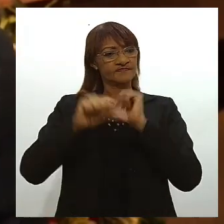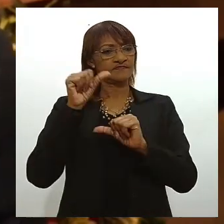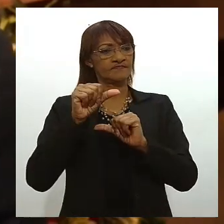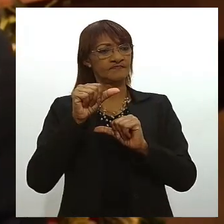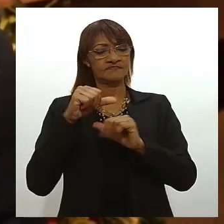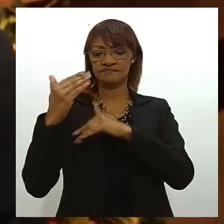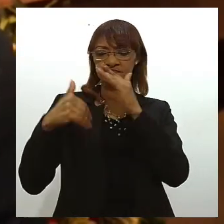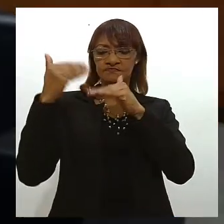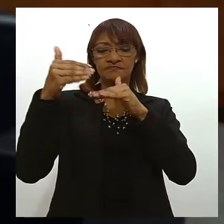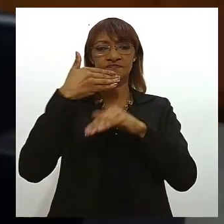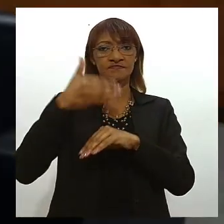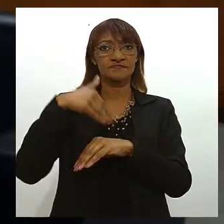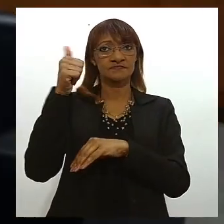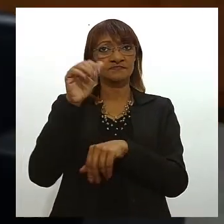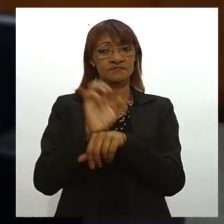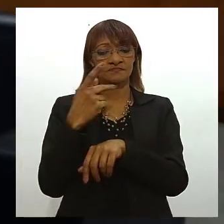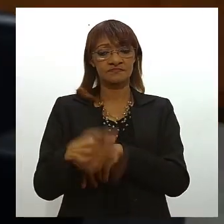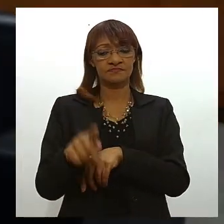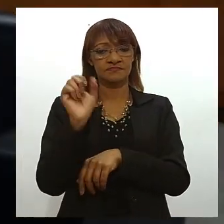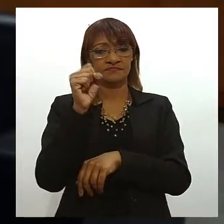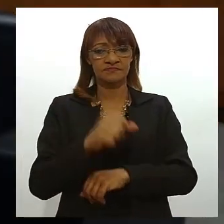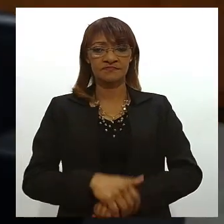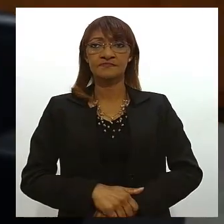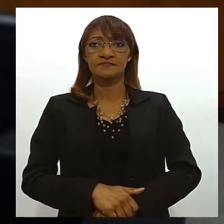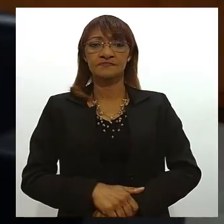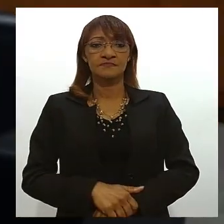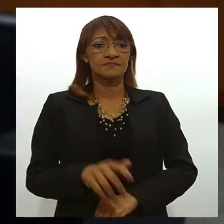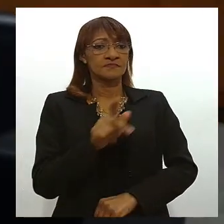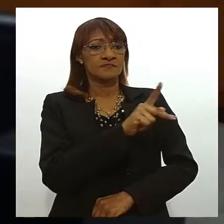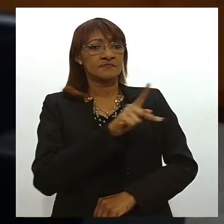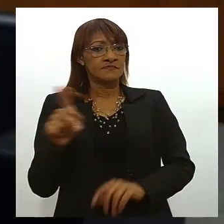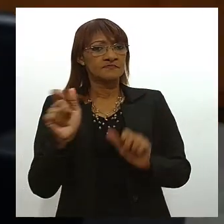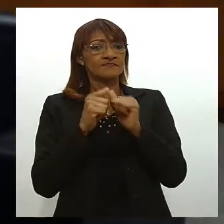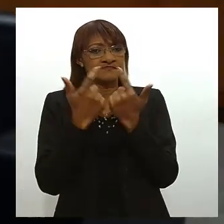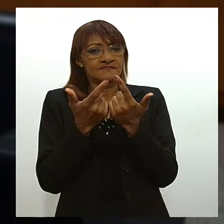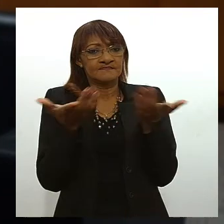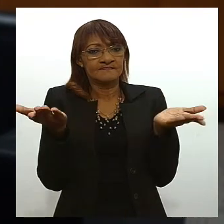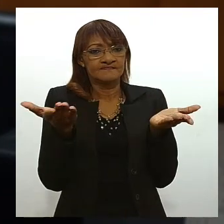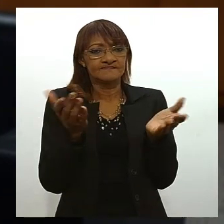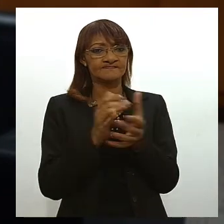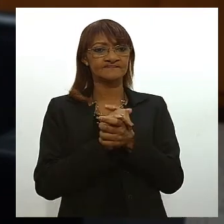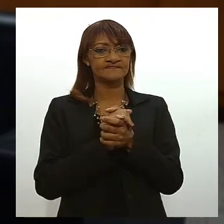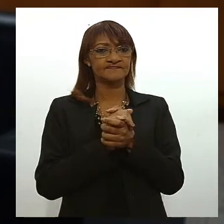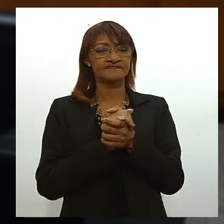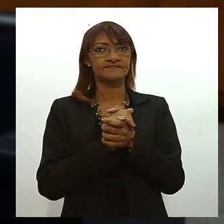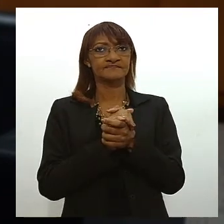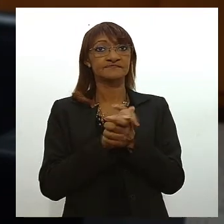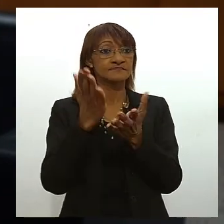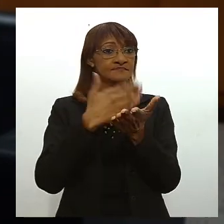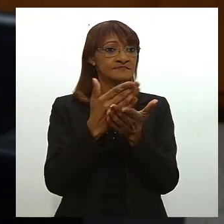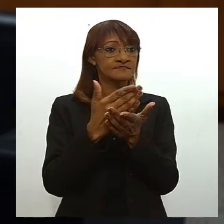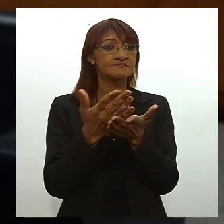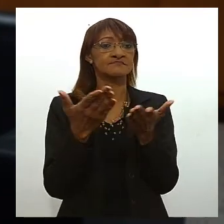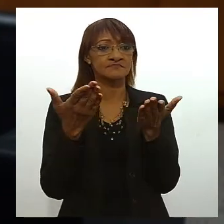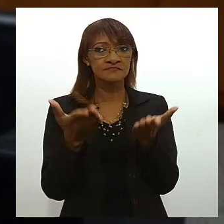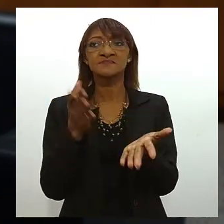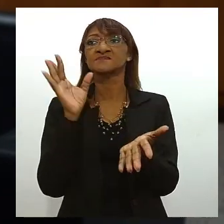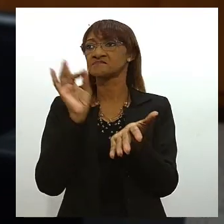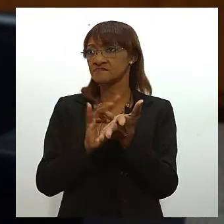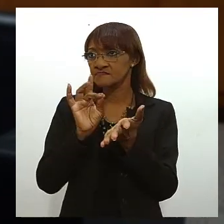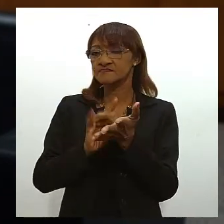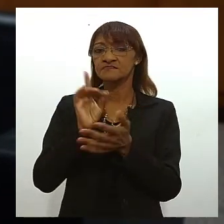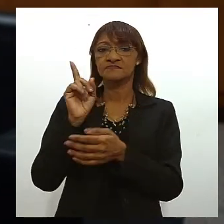desenvolvimento do estado de Sergipe o que o presidente da assembleia a assembleia tomando essa iniciativa ela vem realmente